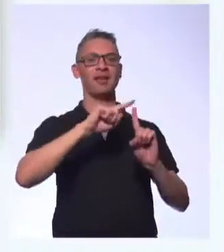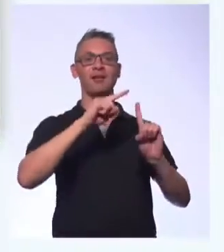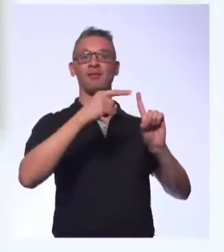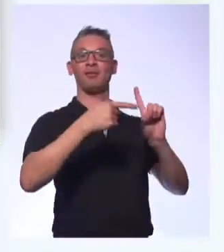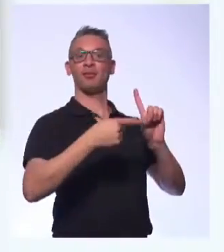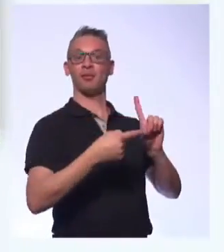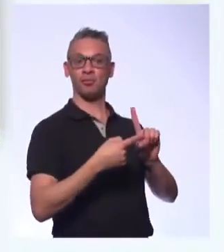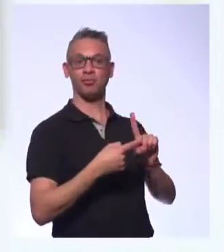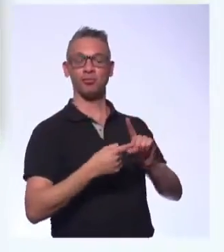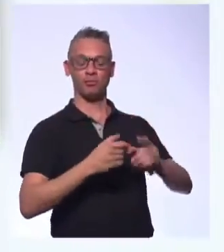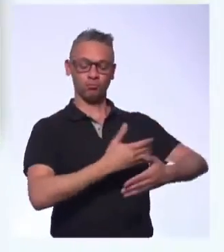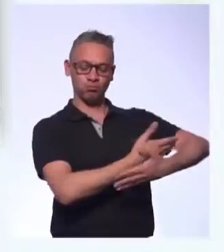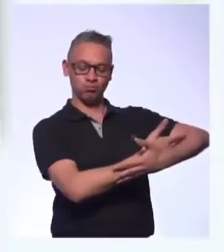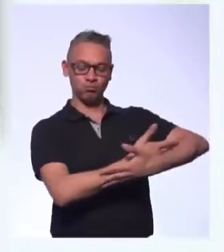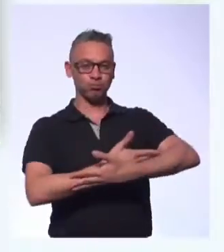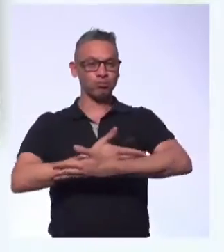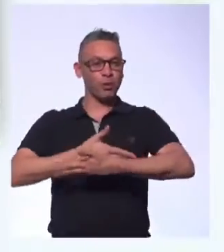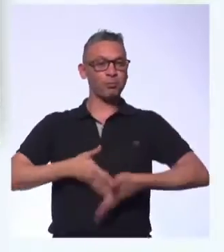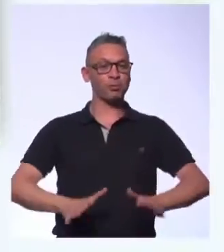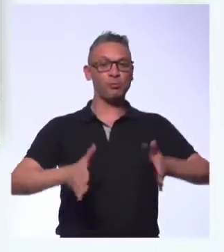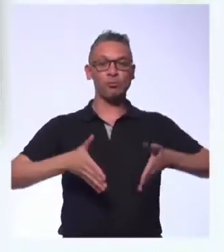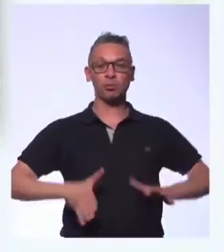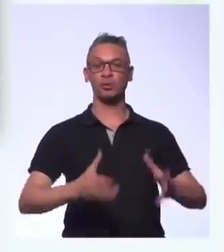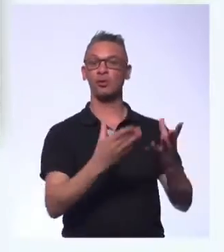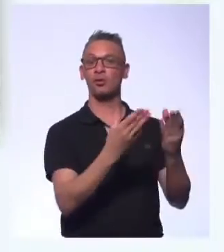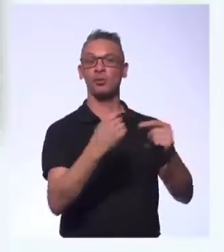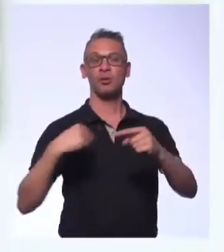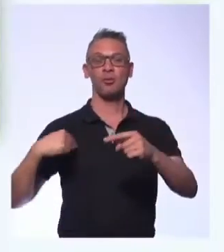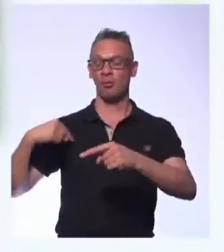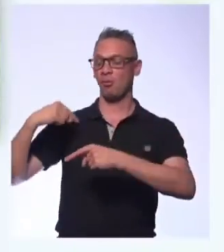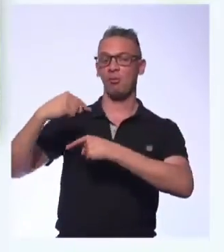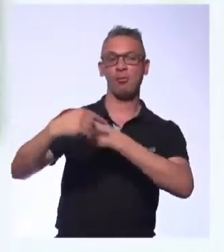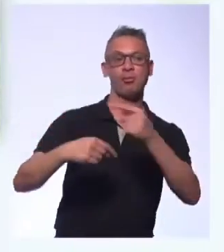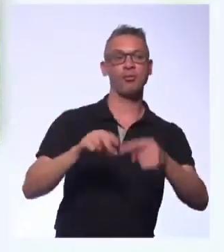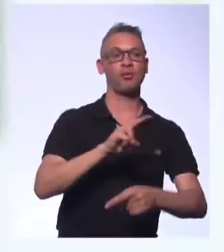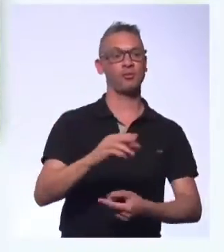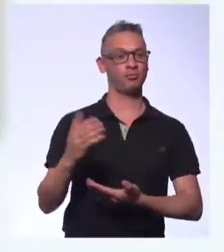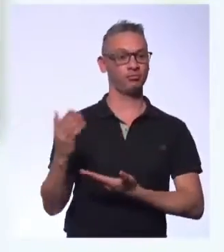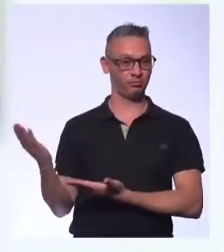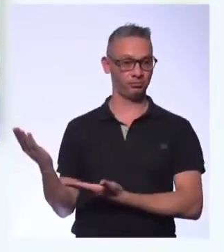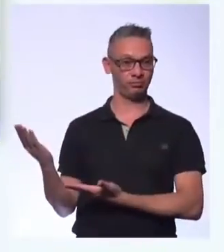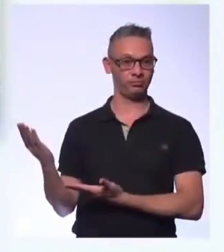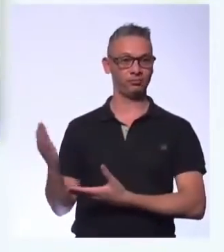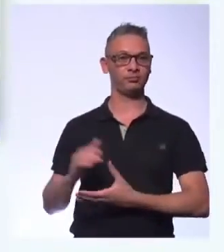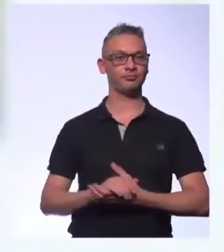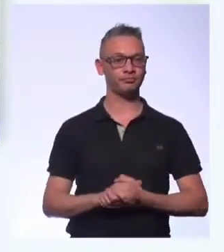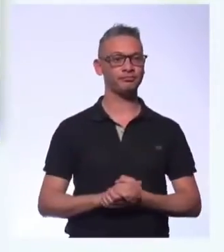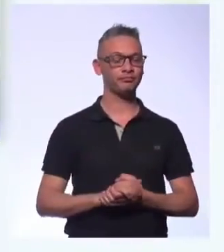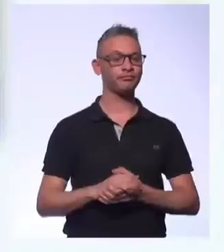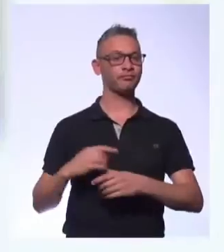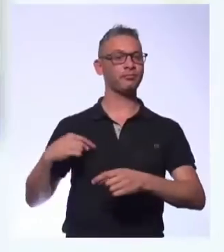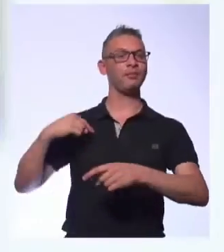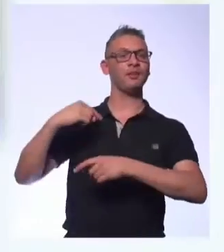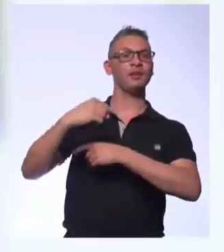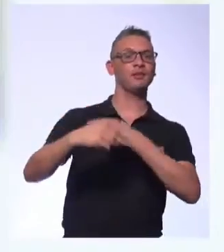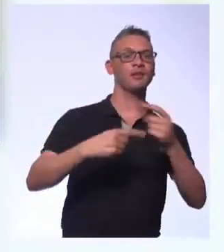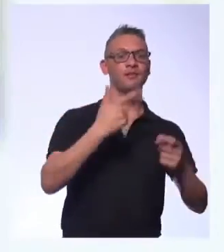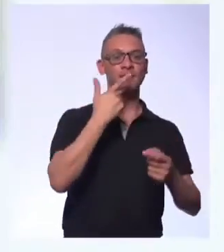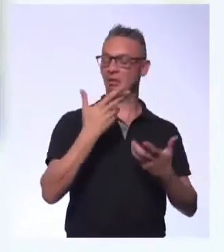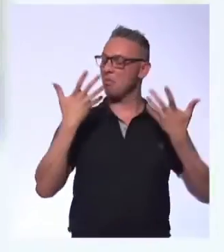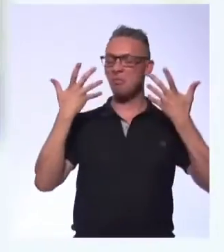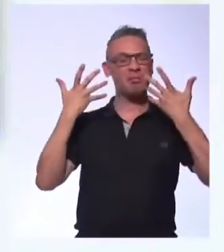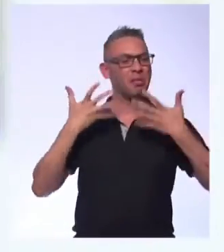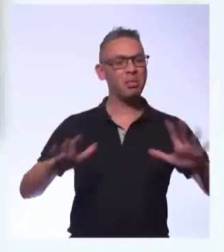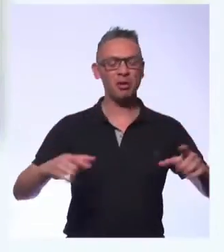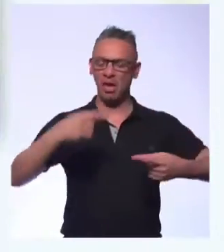boom de bebês. Por isso, a geração que aí começou é chamada de Baby Boomers. Foi uma geração que disse, não quero mais a